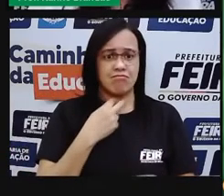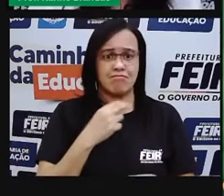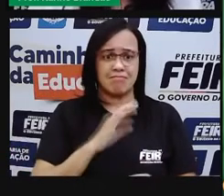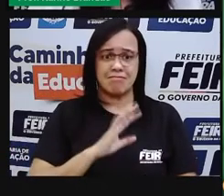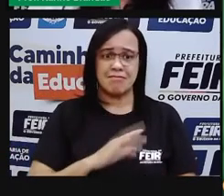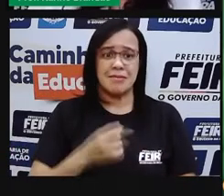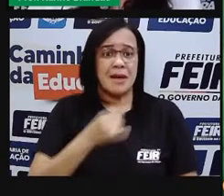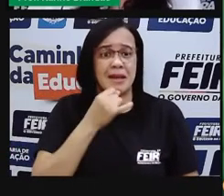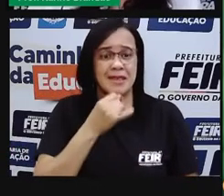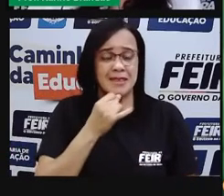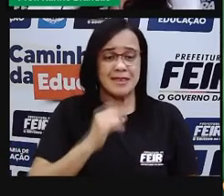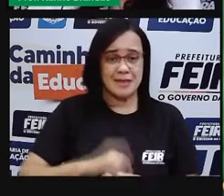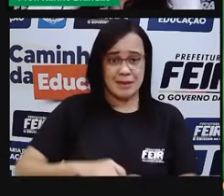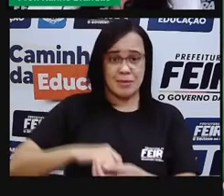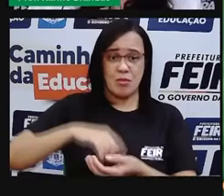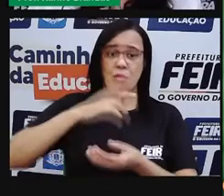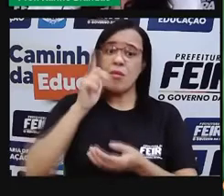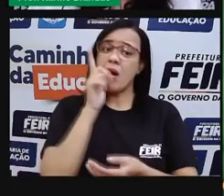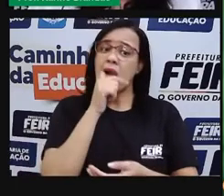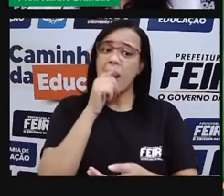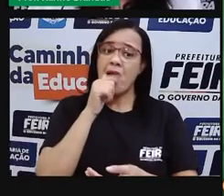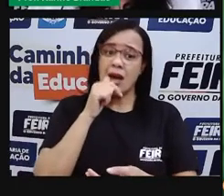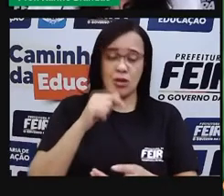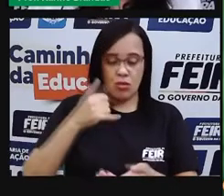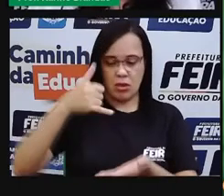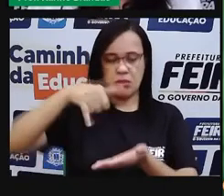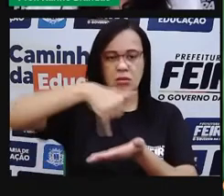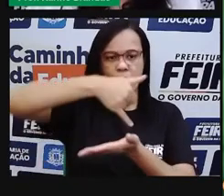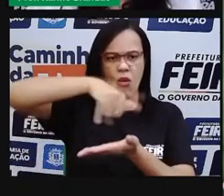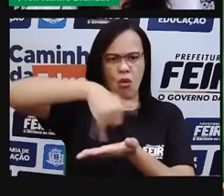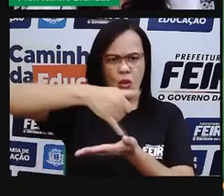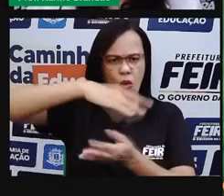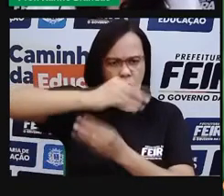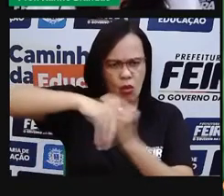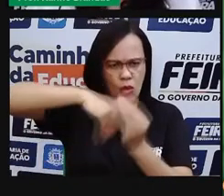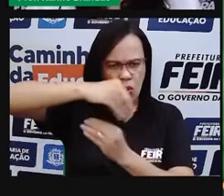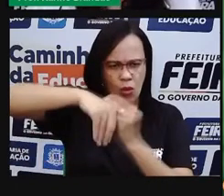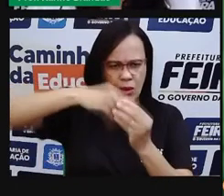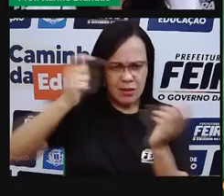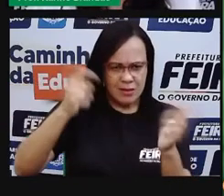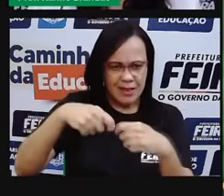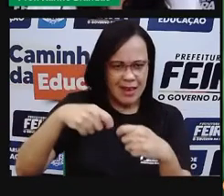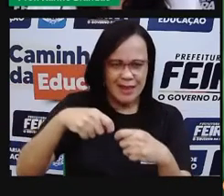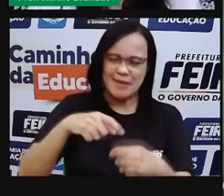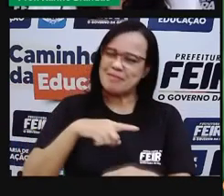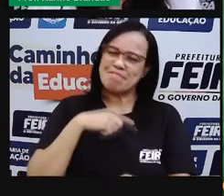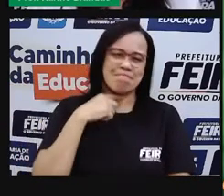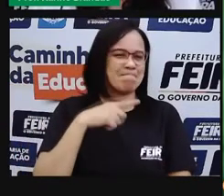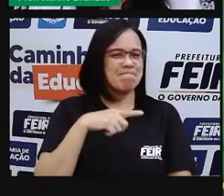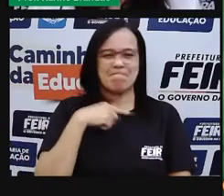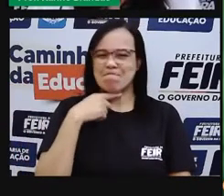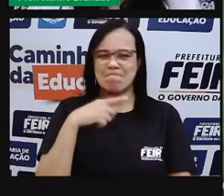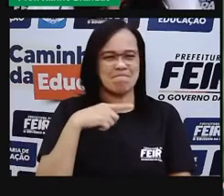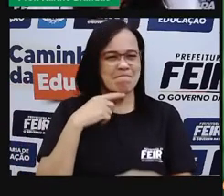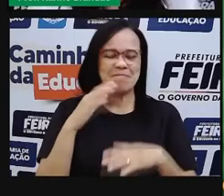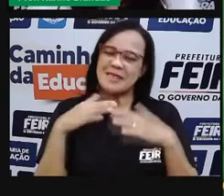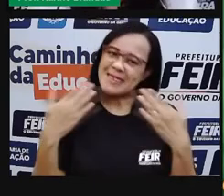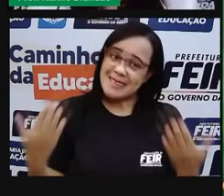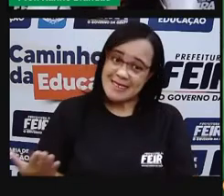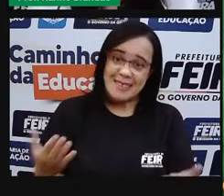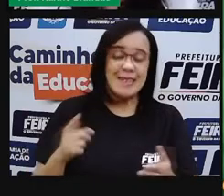e óleo, vai se misturar? Não, né? Então a gente percebe que a água é um bom